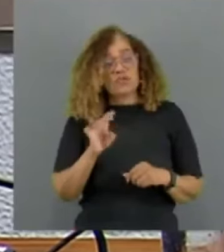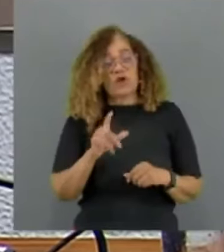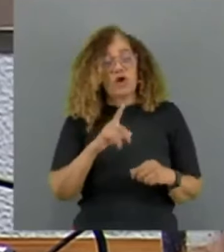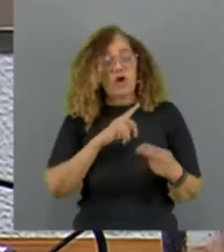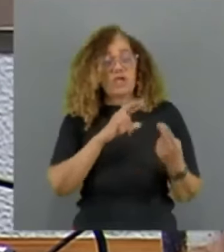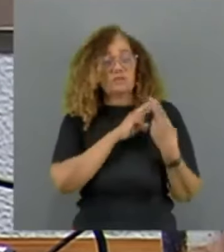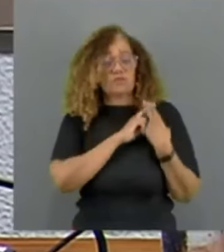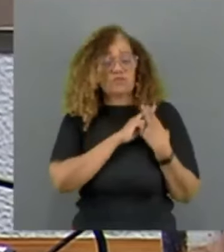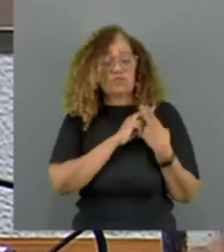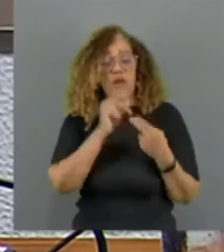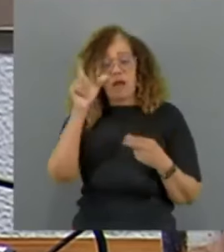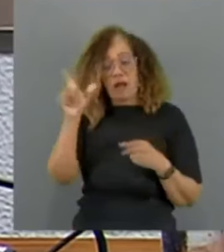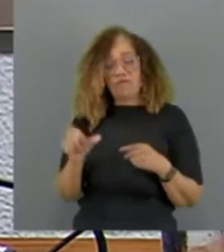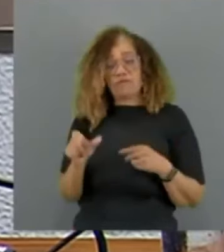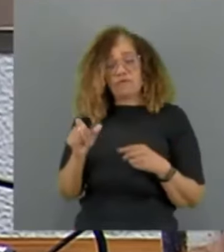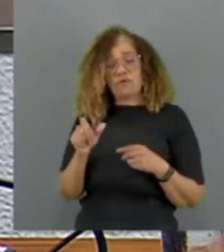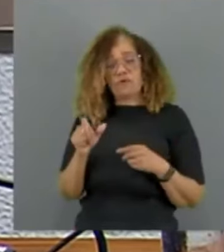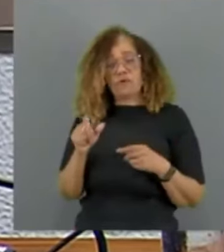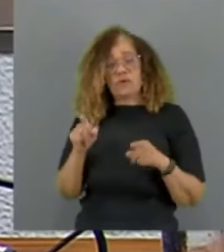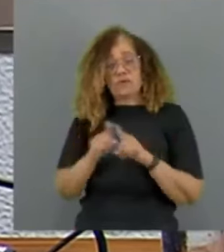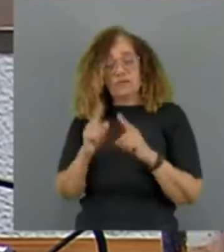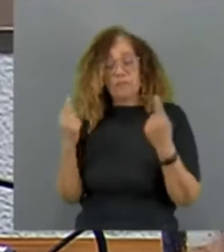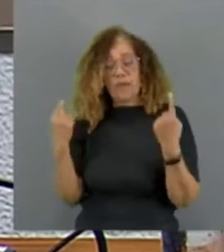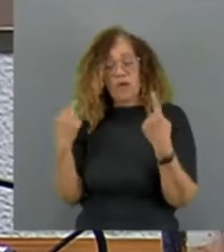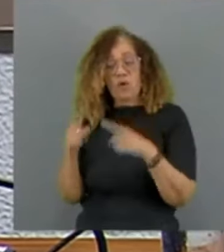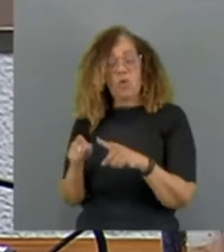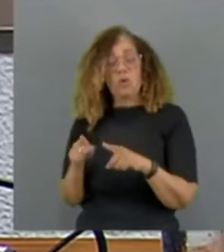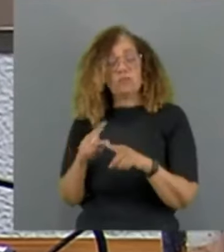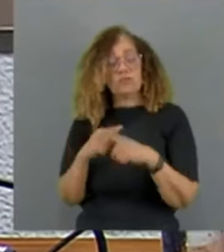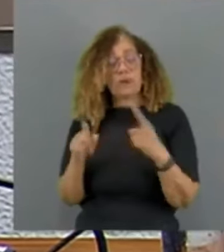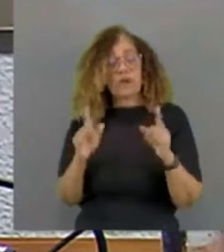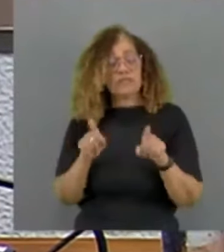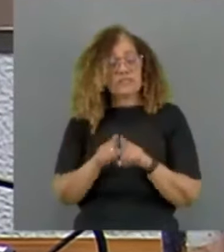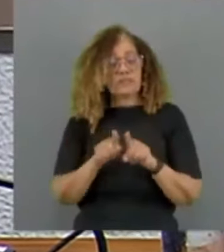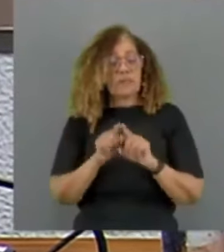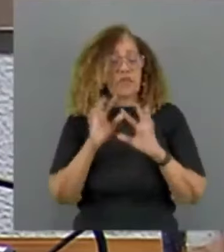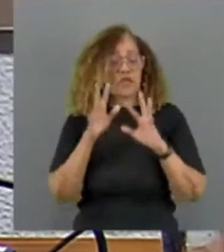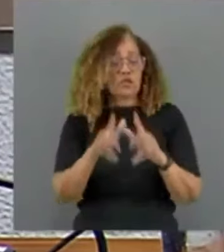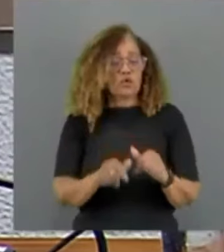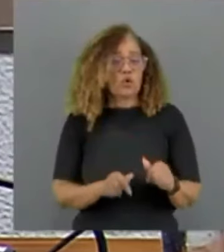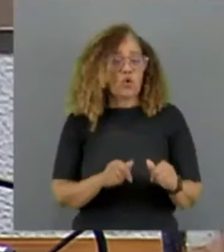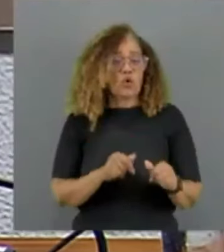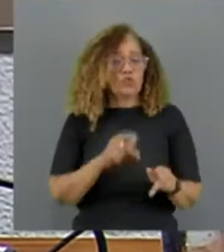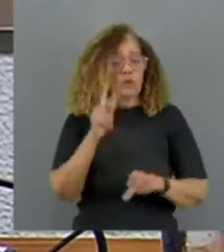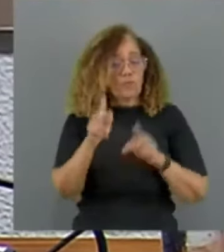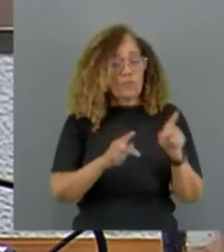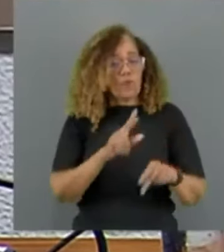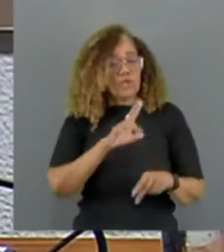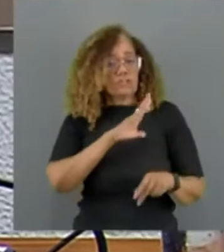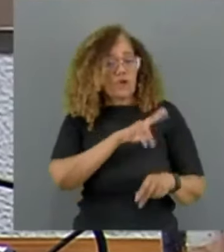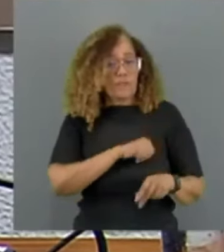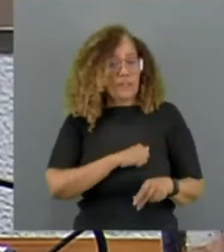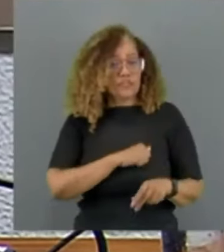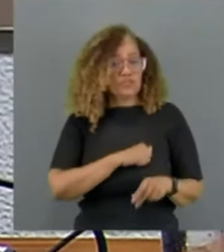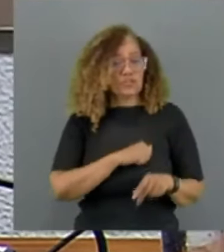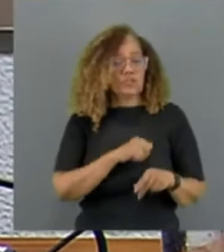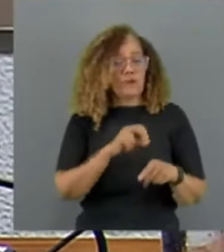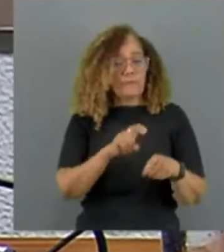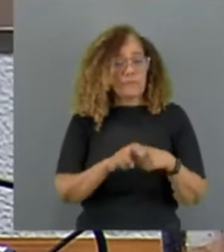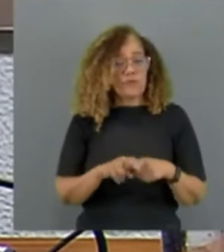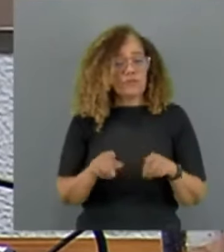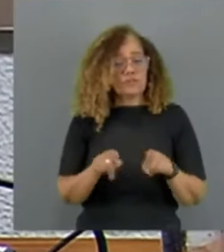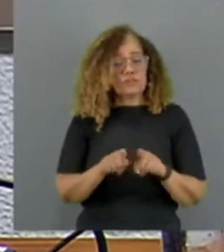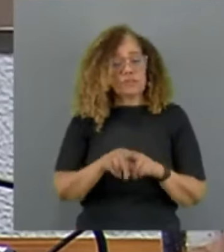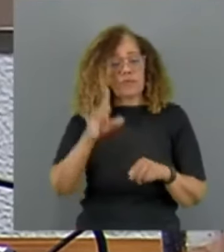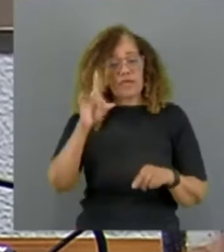pelo ataque, mas todo o povo palestino. Tal como ressaltado pelo governo brasileiro no Conselho de Direitos